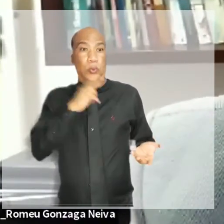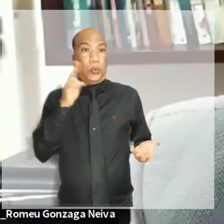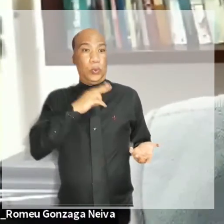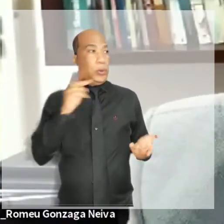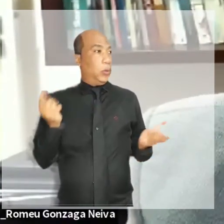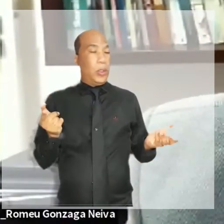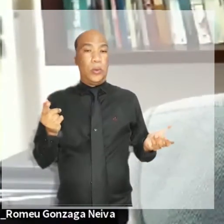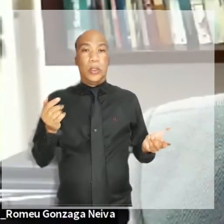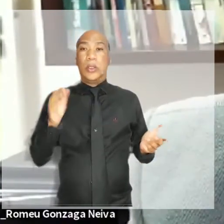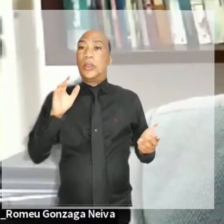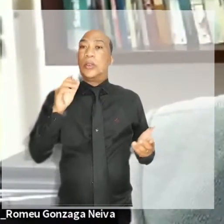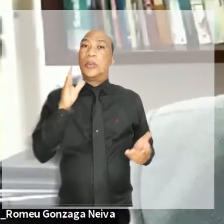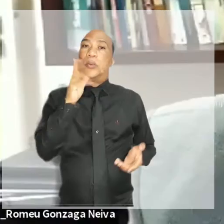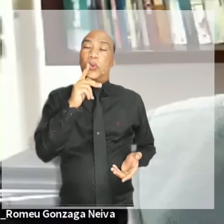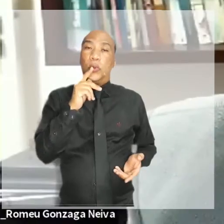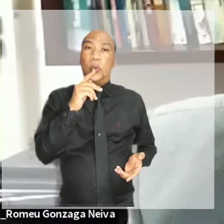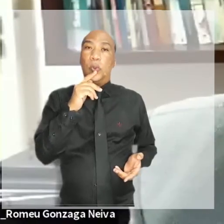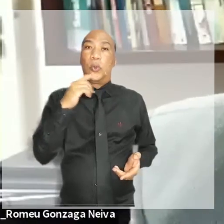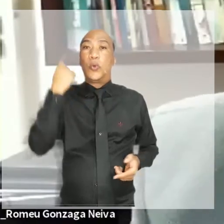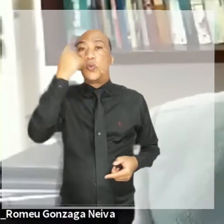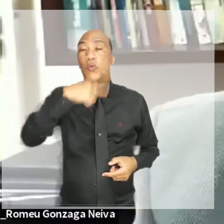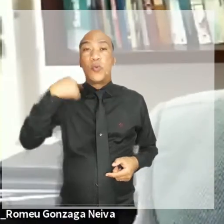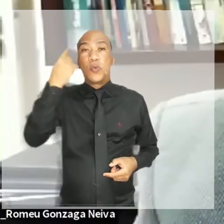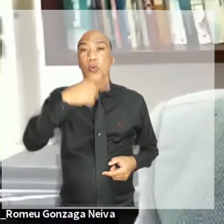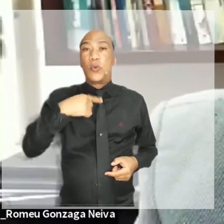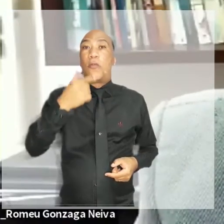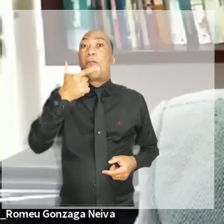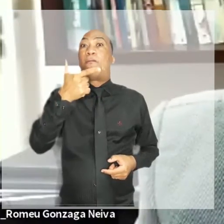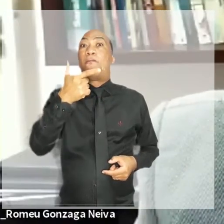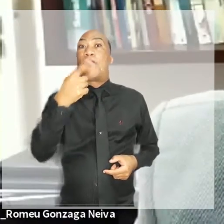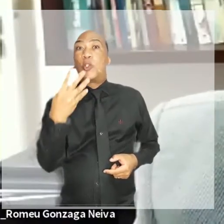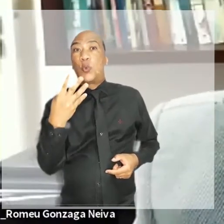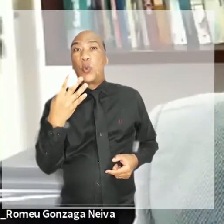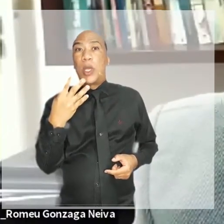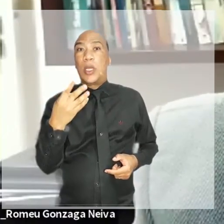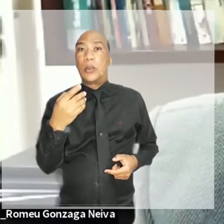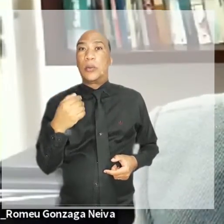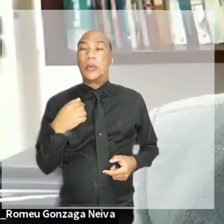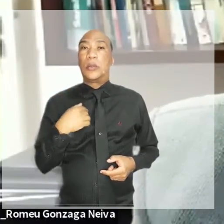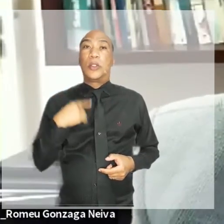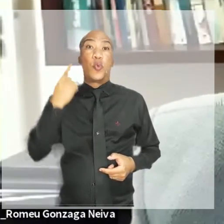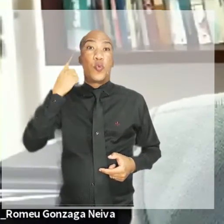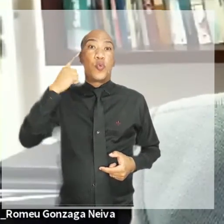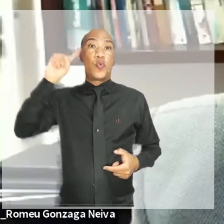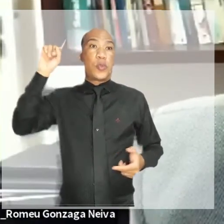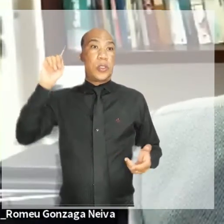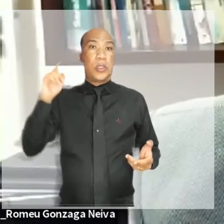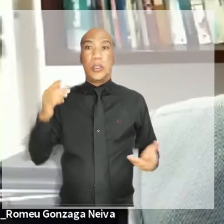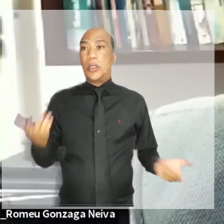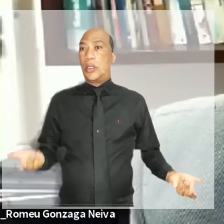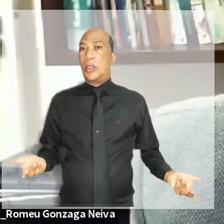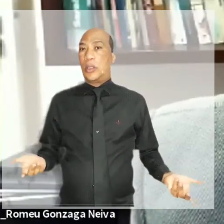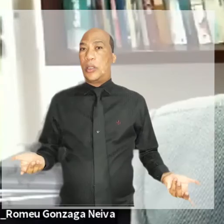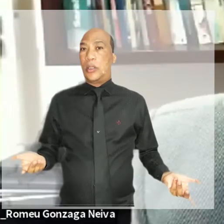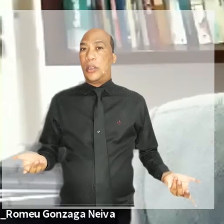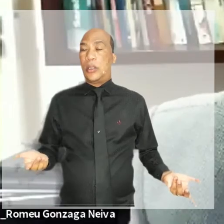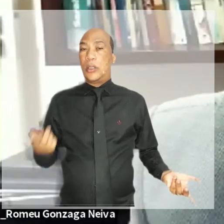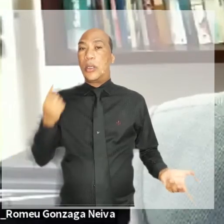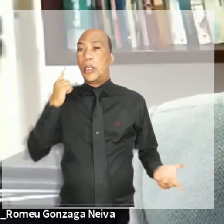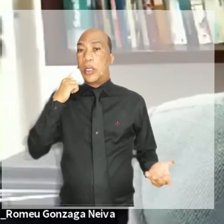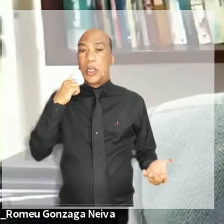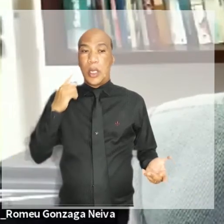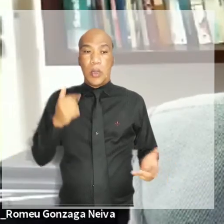restaurar o funcionamento, isso, esse episódio deixa claro